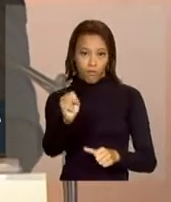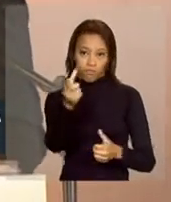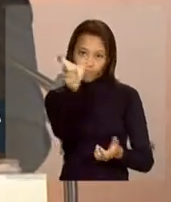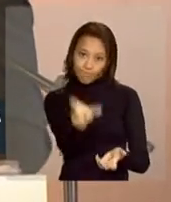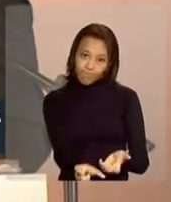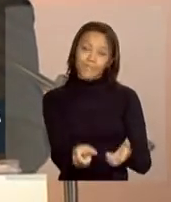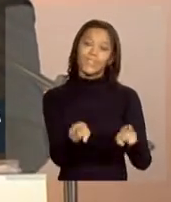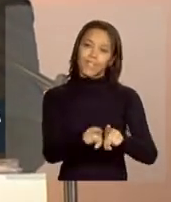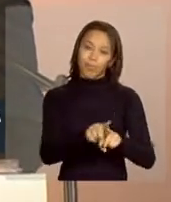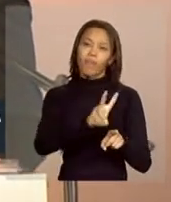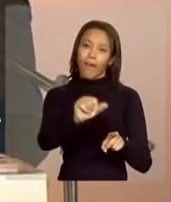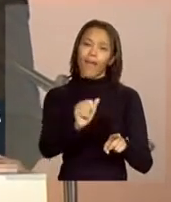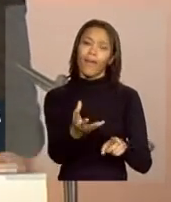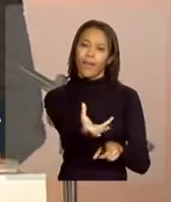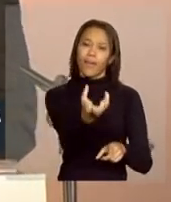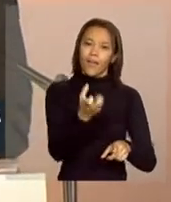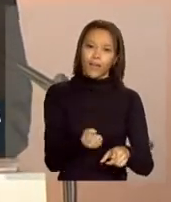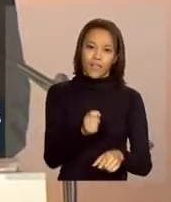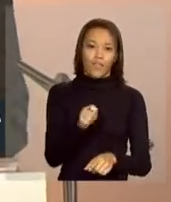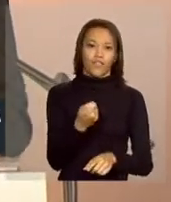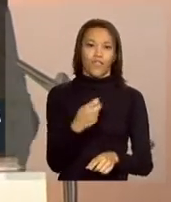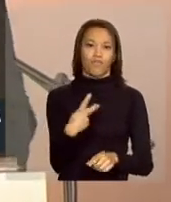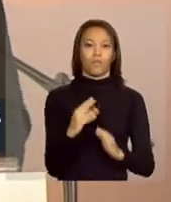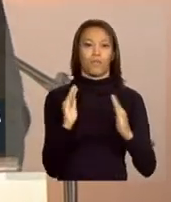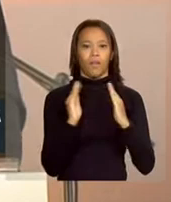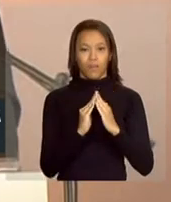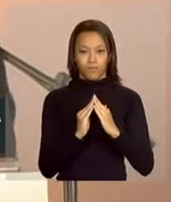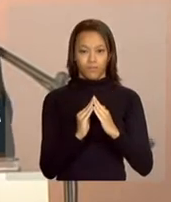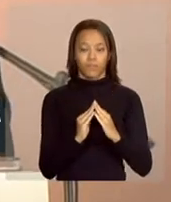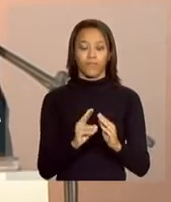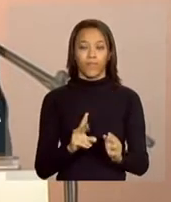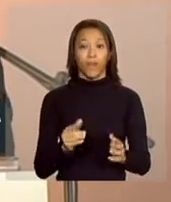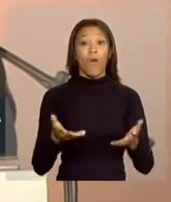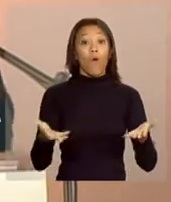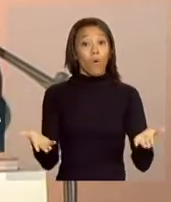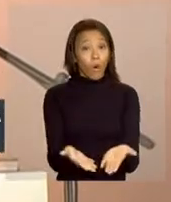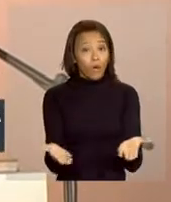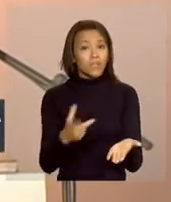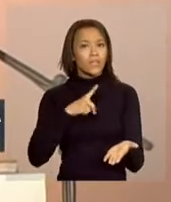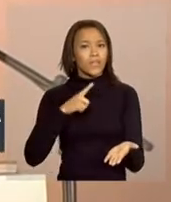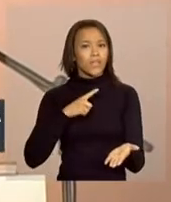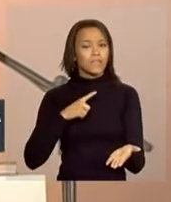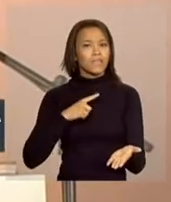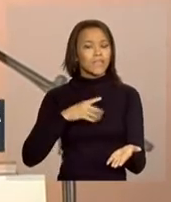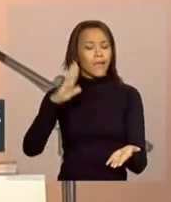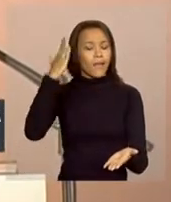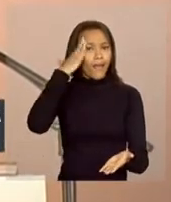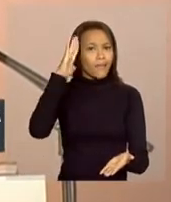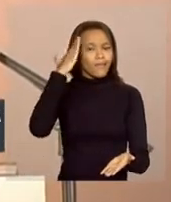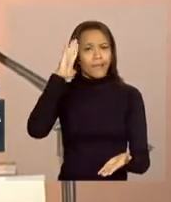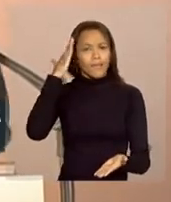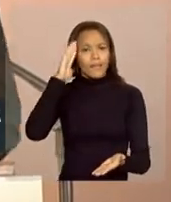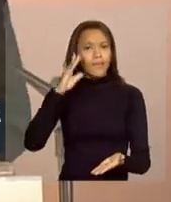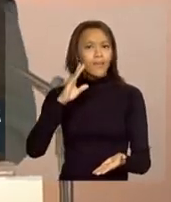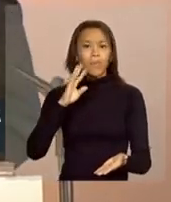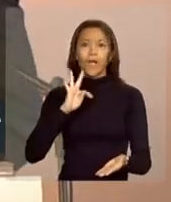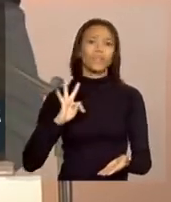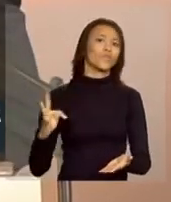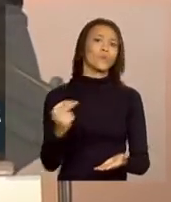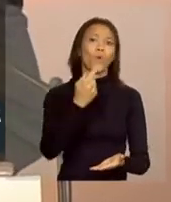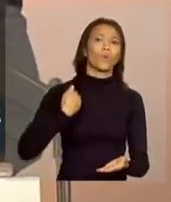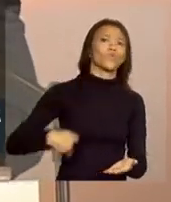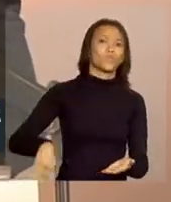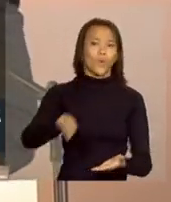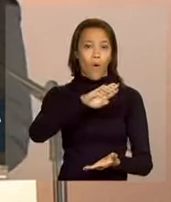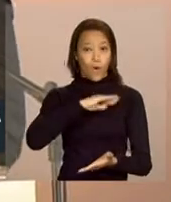que também vai receber a chave da sua casa. Hoje, temos a plena compreensão de que, para todos nós, minha cara